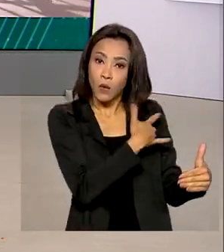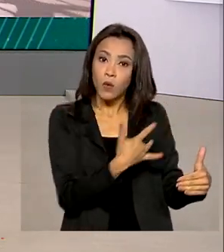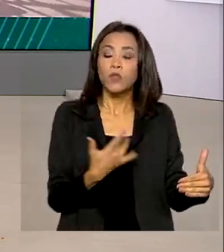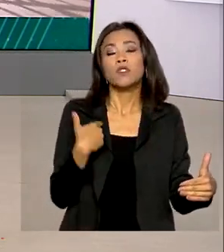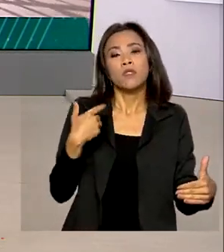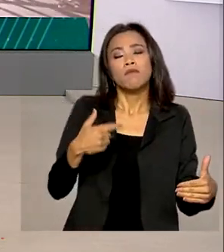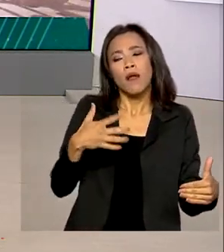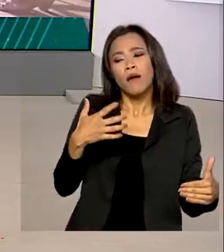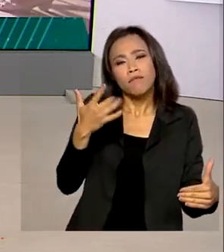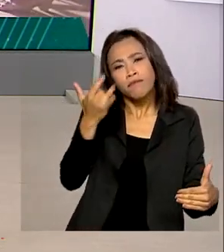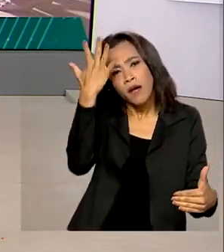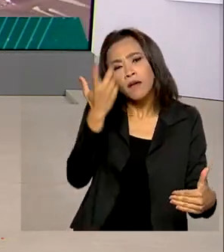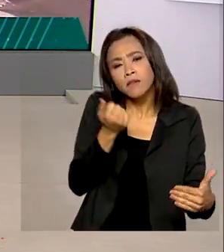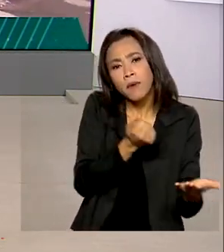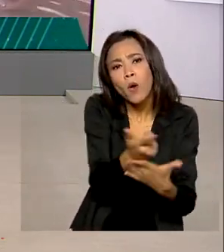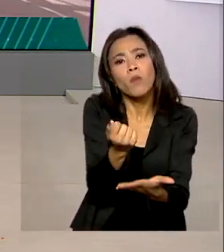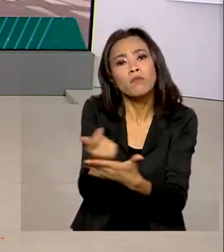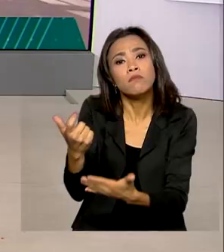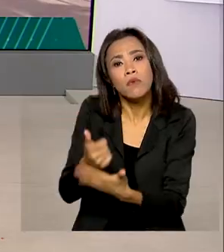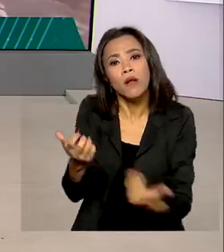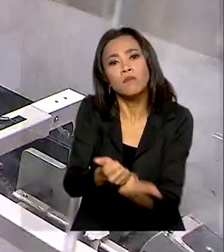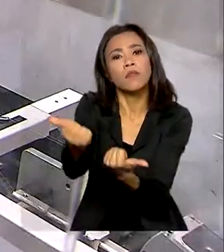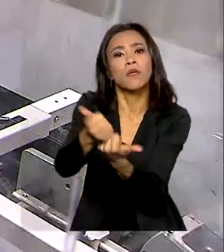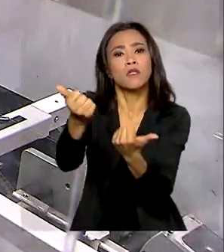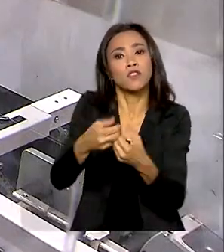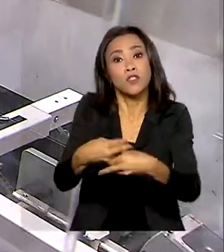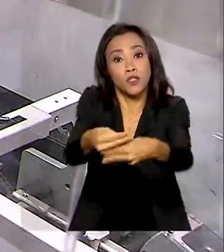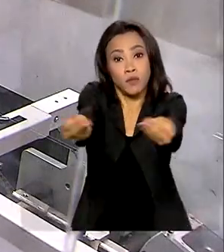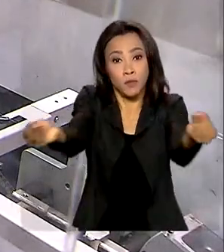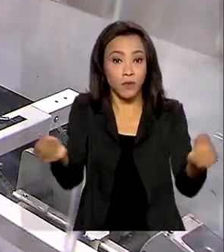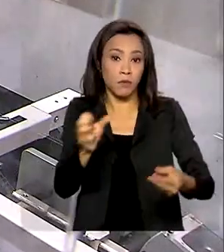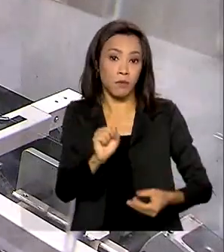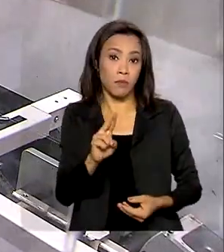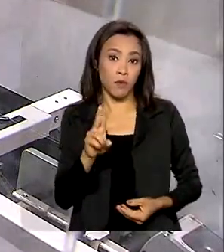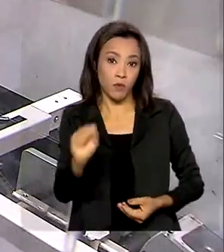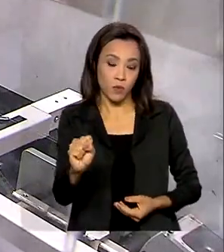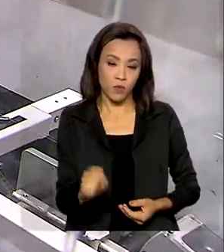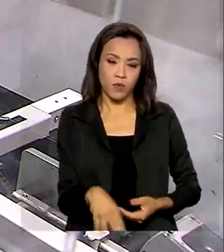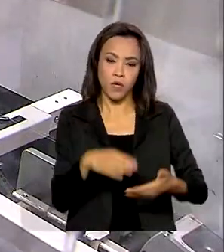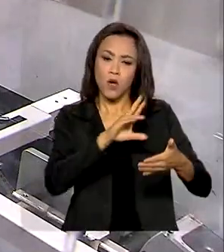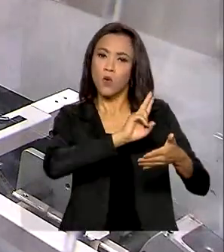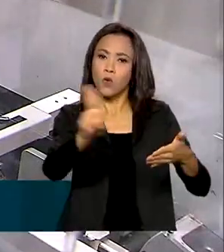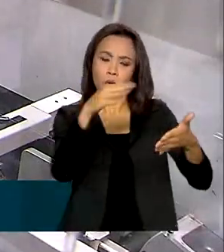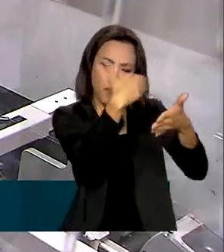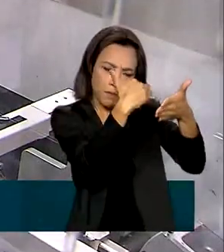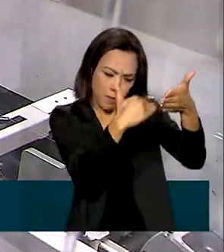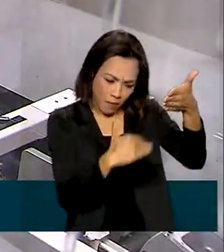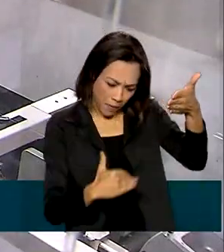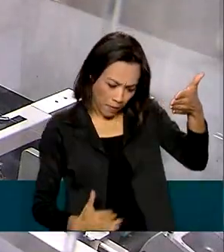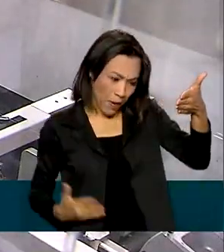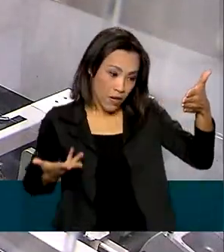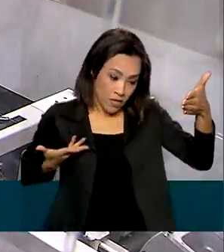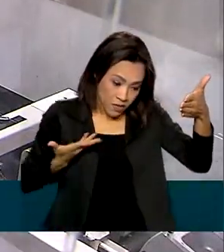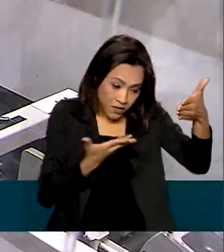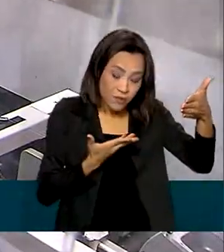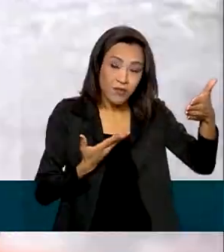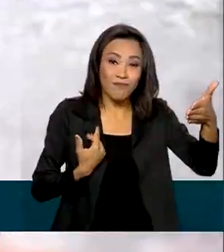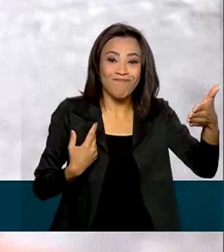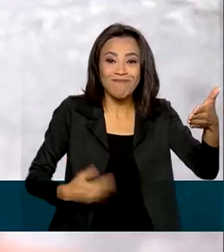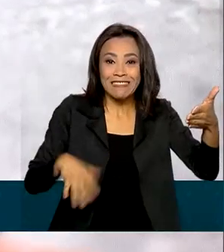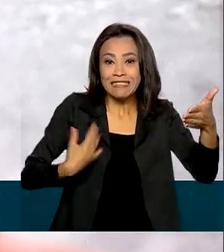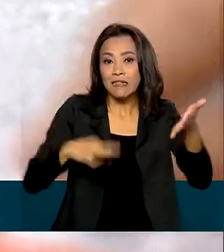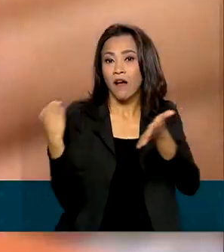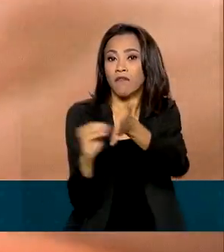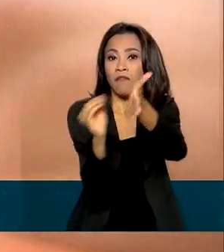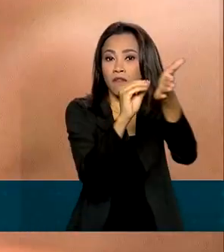medicamentos distribuídos pelo SUS. Uma lista de 86 substâncias com risco de desabastecimento